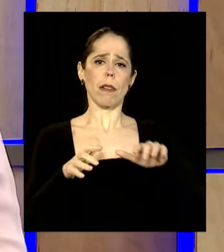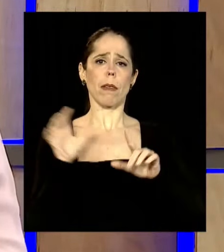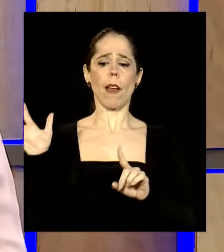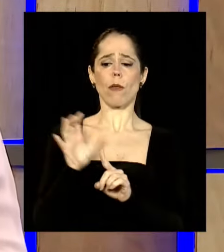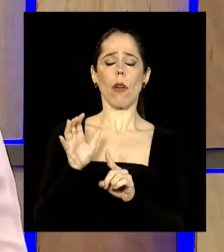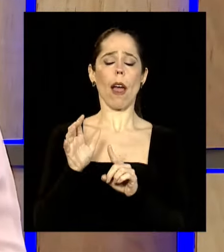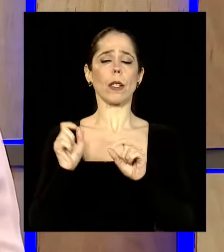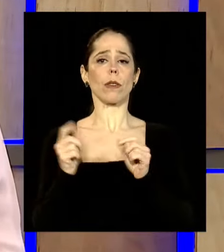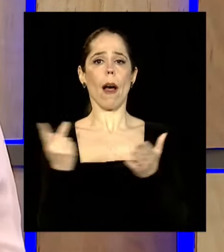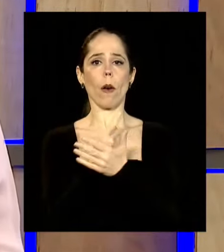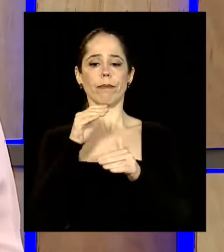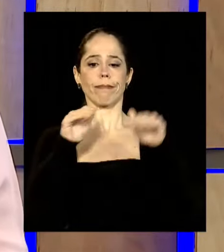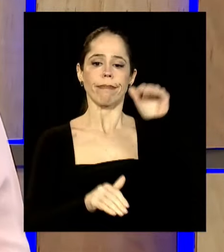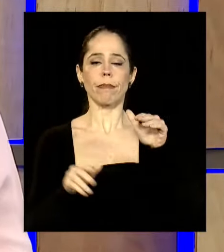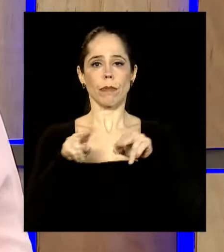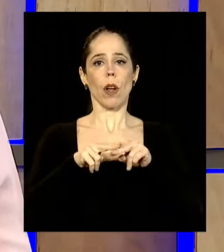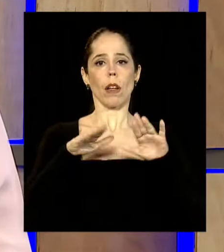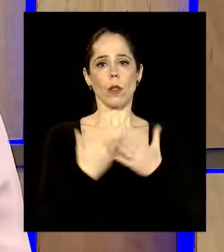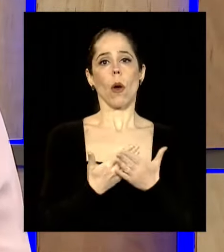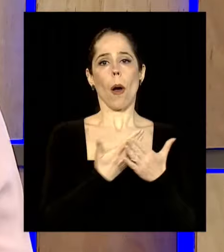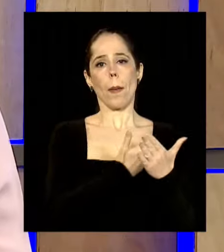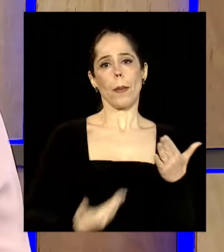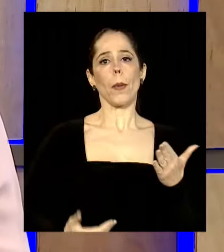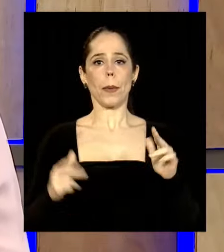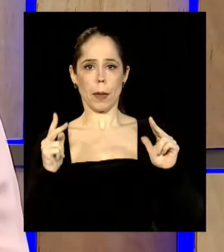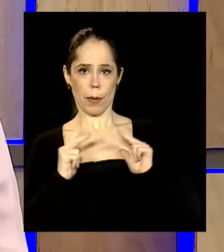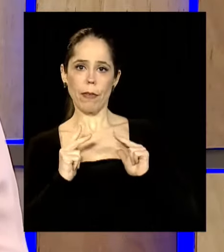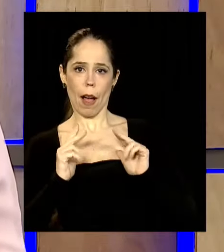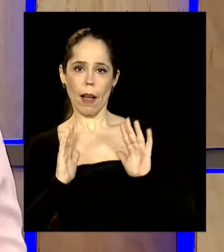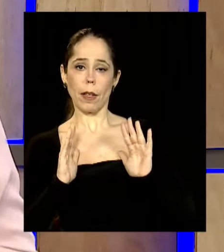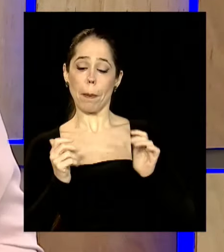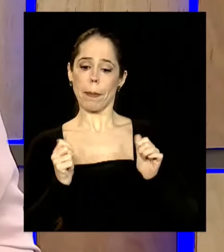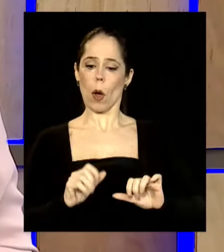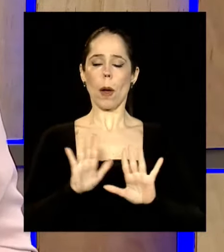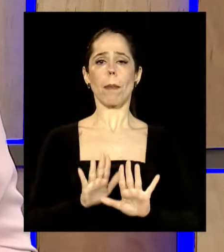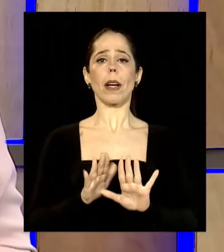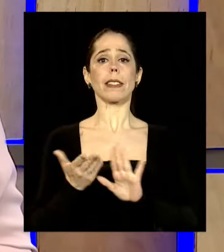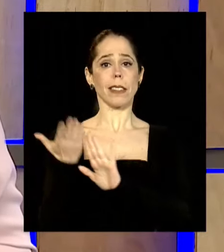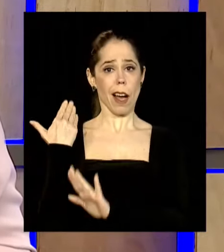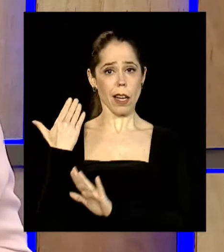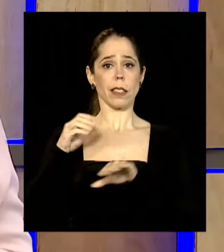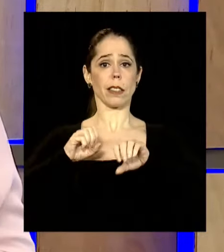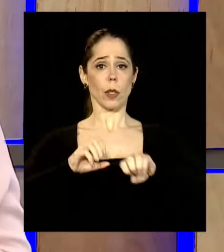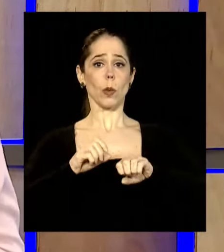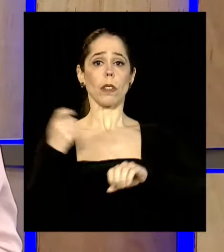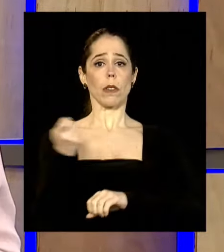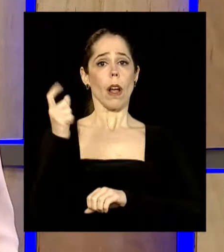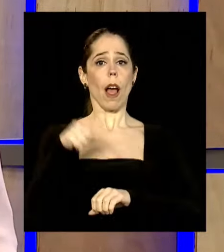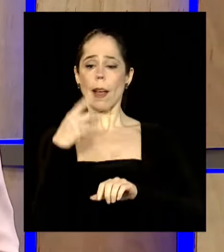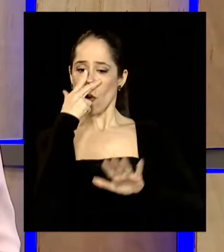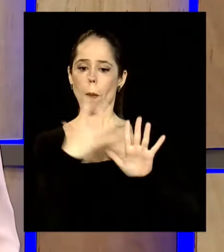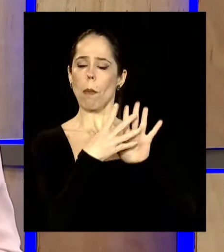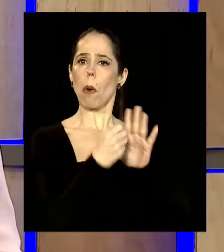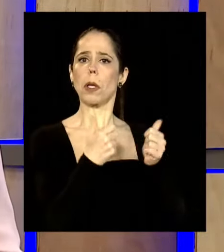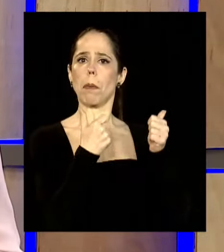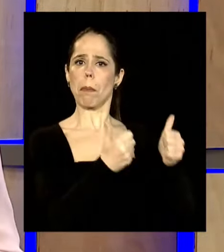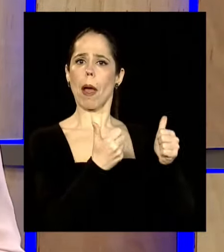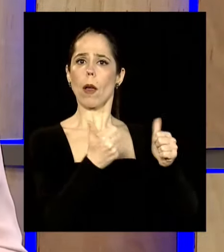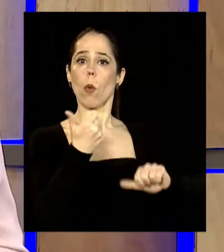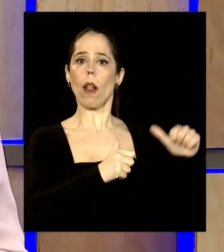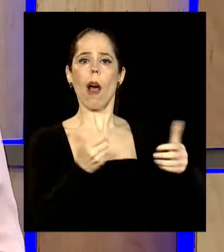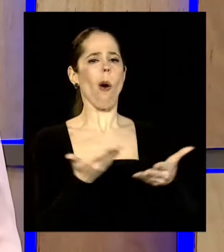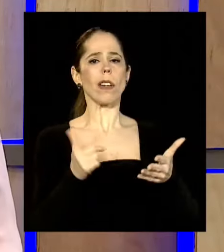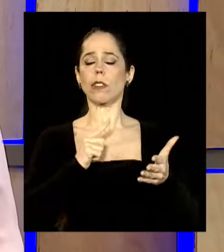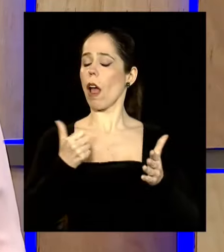e a privada, mas o fato é que a educação aqui no Rio Grande do Sul era modelo e hoje é uma das piores do país.